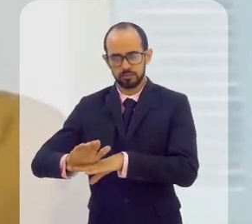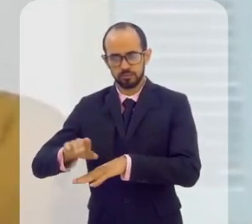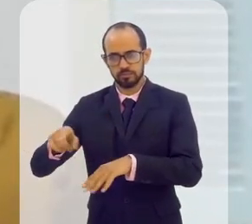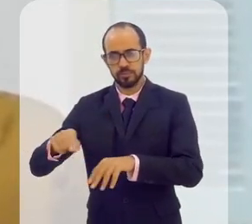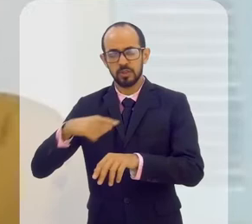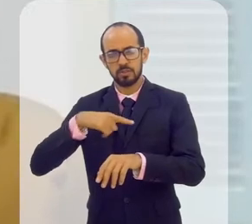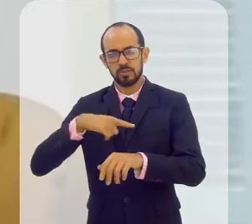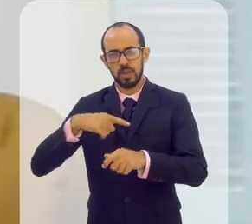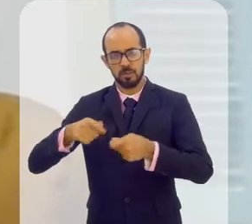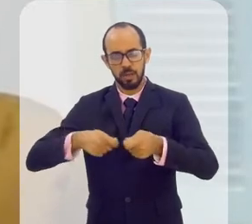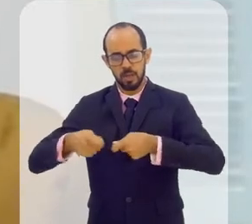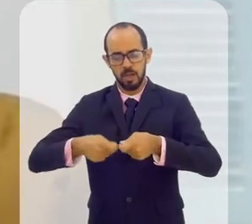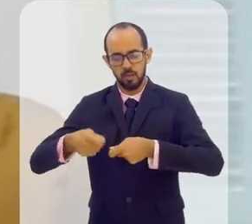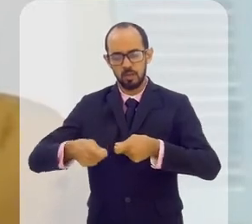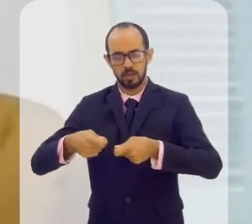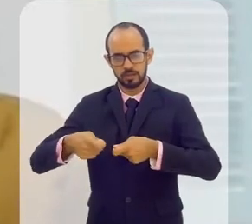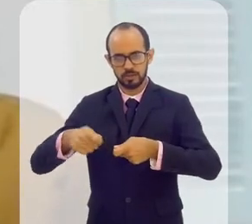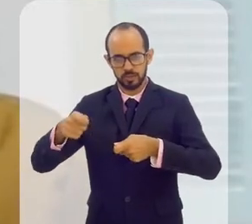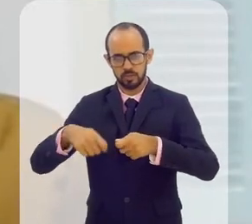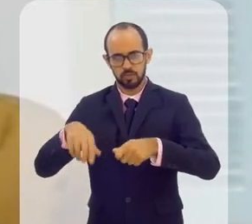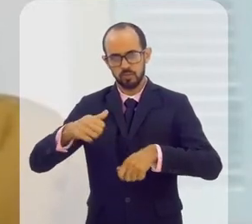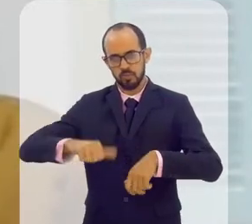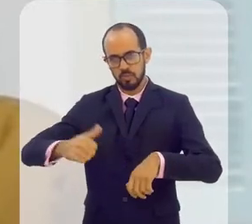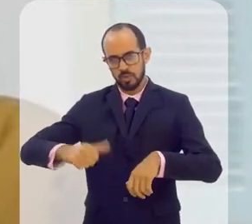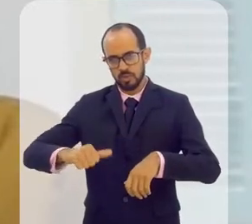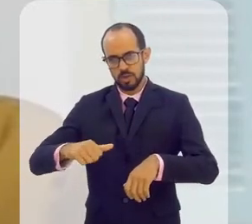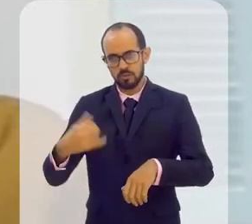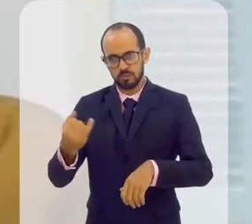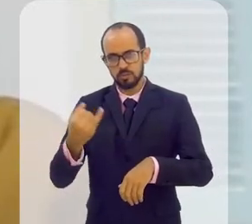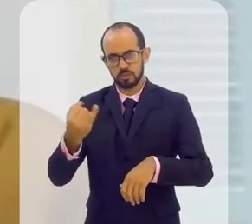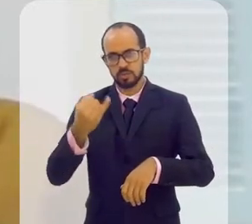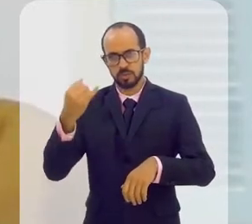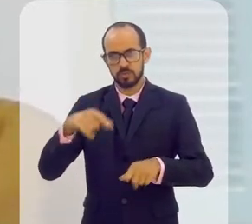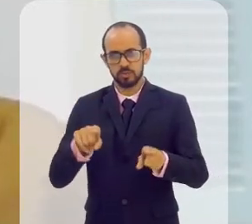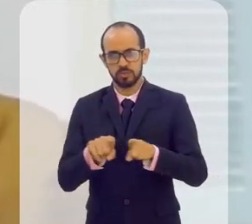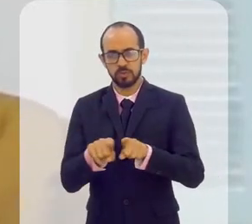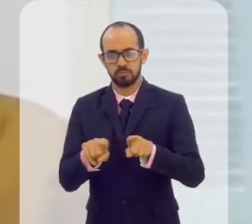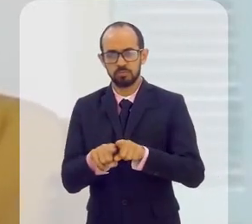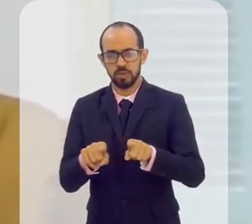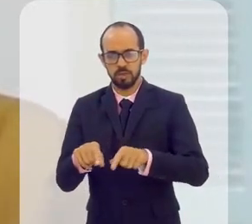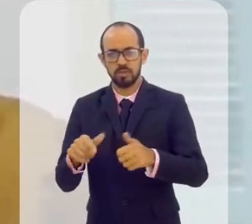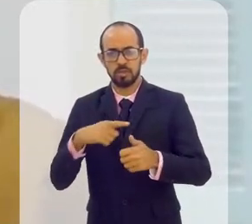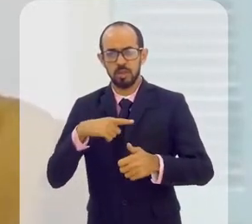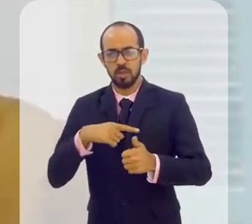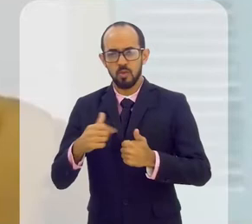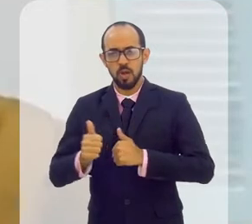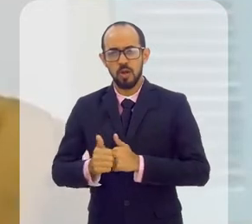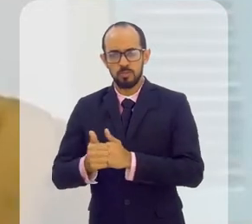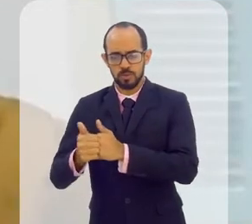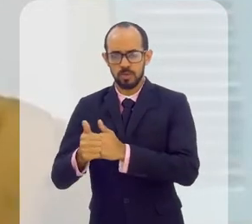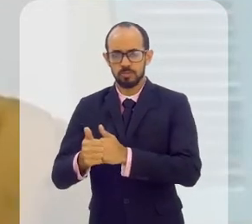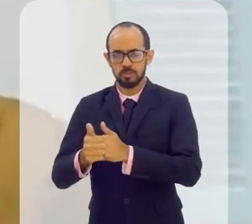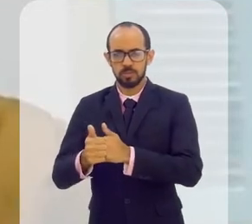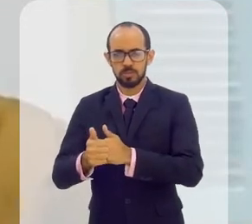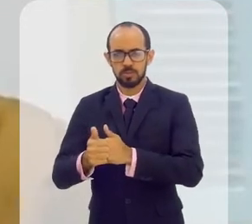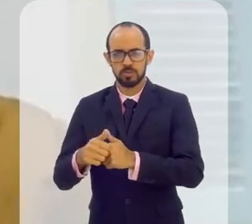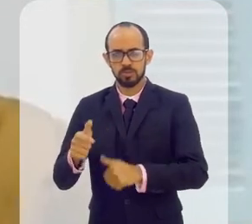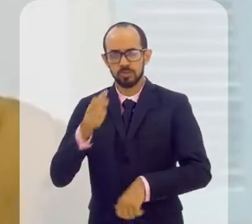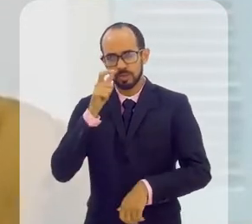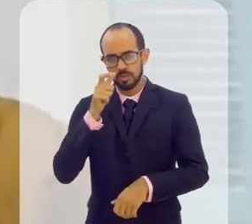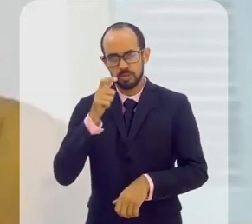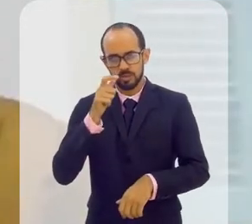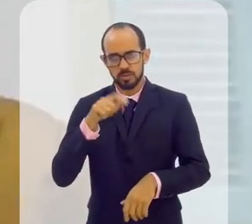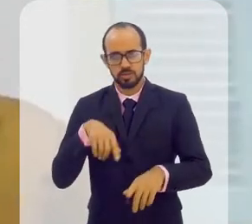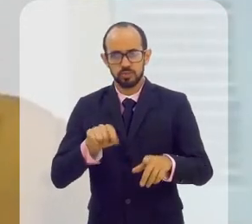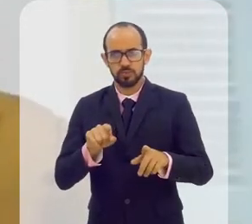credenciadas. Tem uma regulação de qualidade importante, então, assim, a gente presta conta, a gente tem um acompanhamento, eu acho que é muito